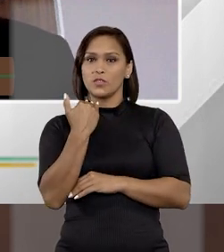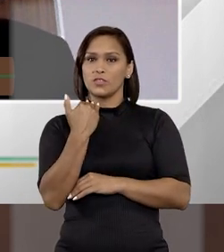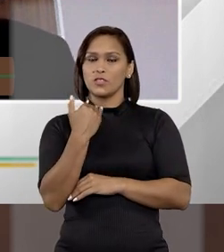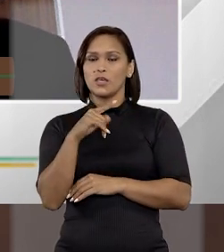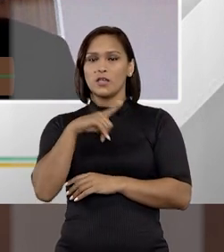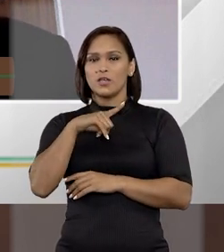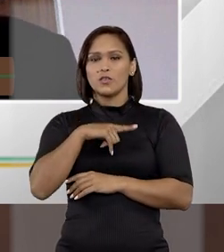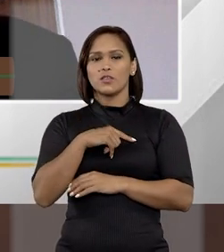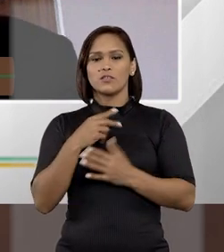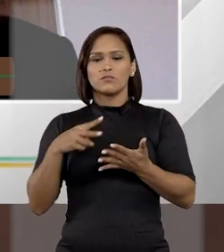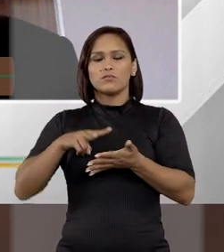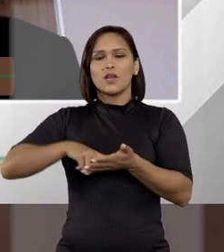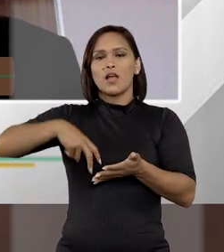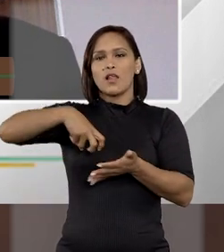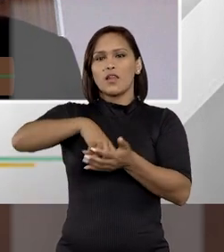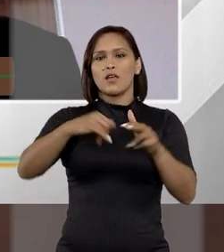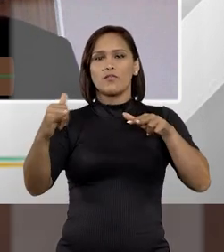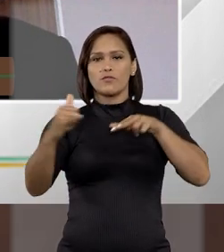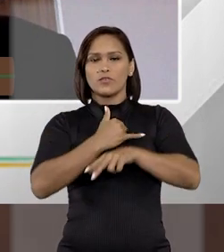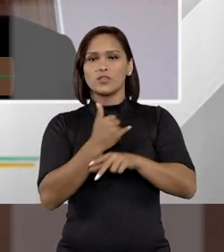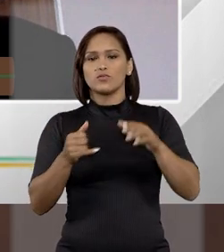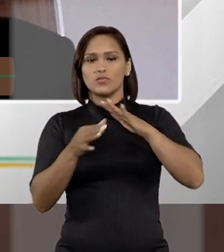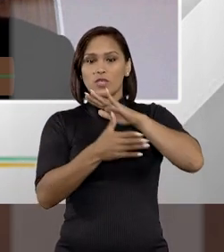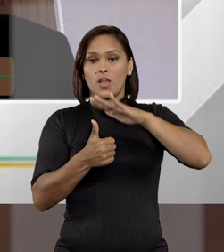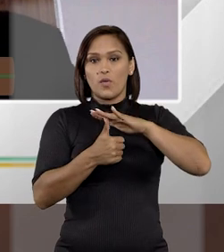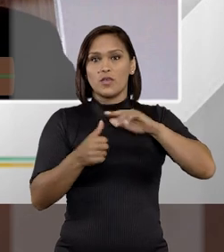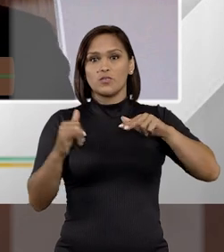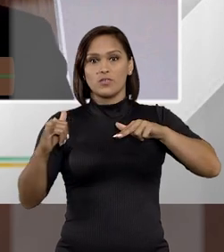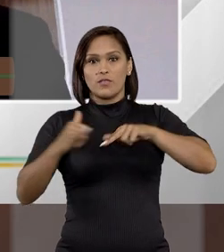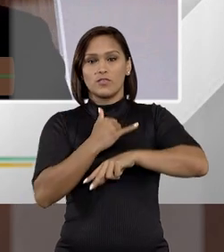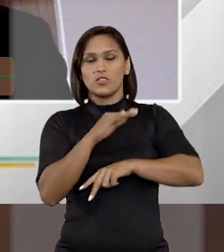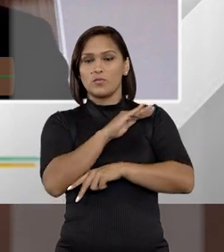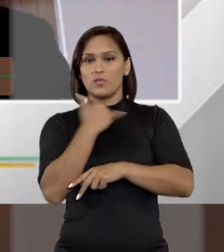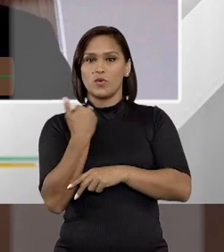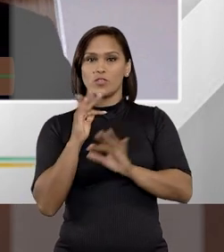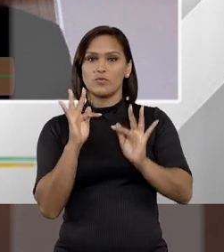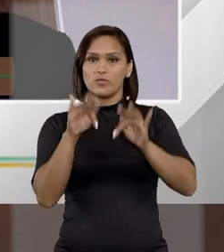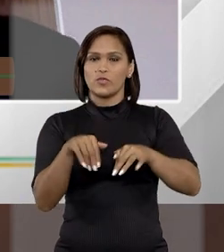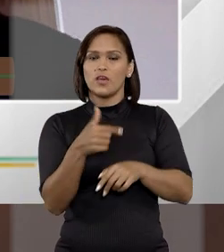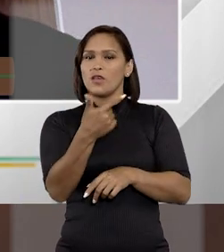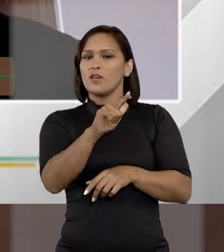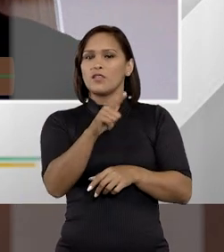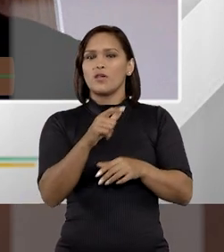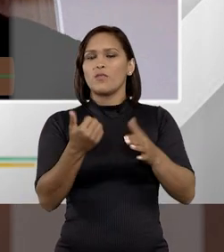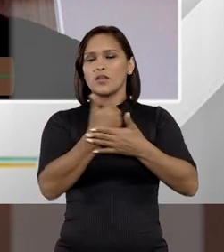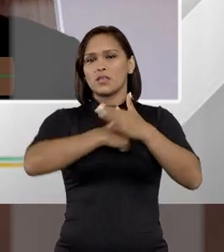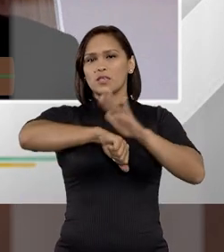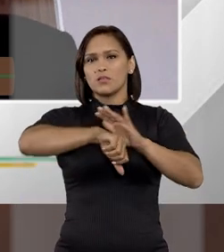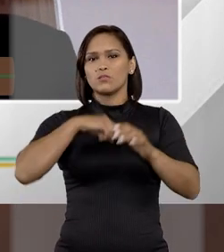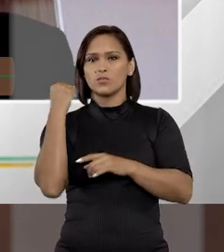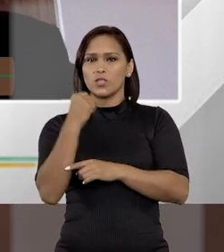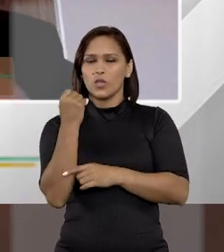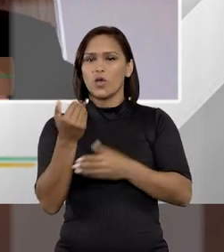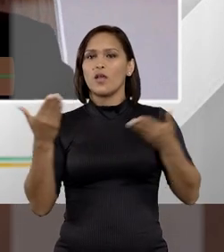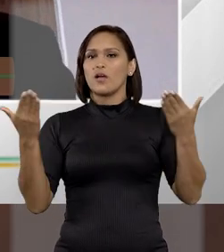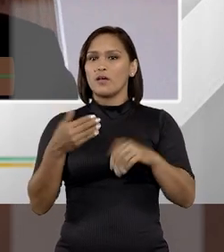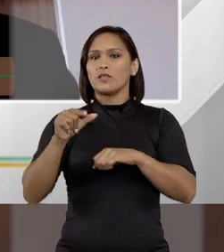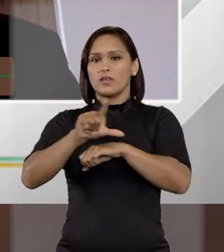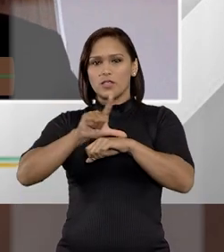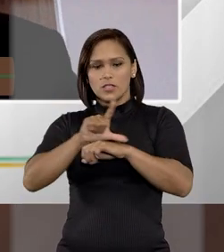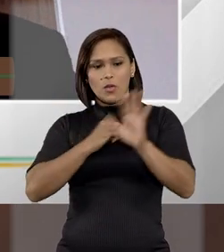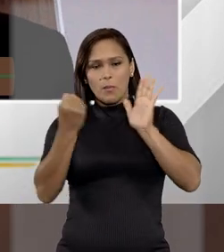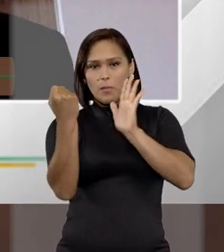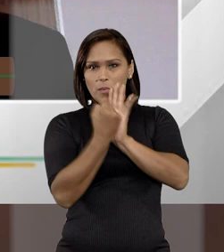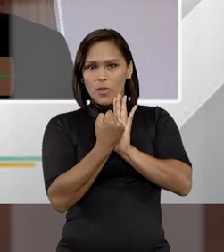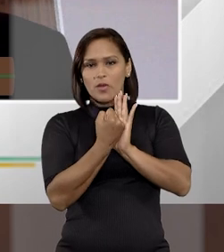quando existia uma restrição da liberdade da vítima, o famoso sequestro relâmpago com resultado morte, que isso aí não era considerado hediondo. Agora o legislador coloca,